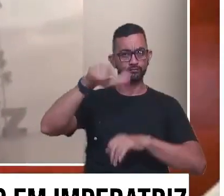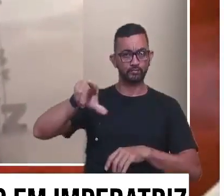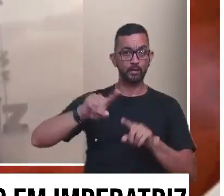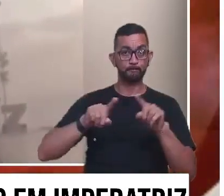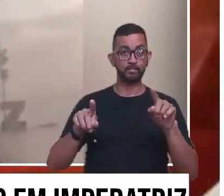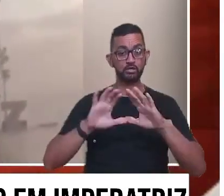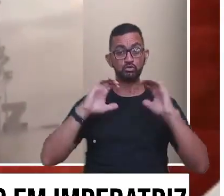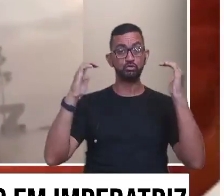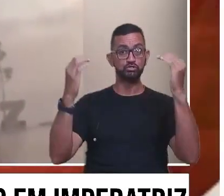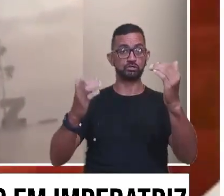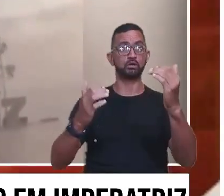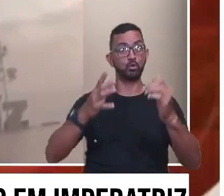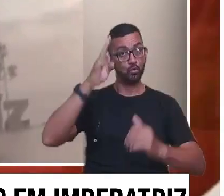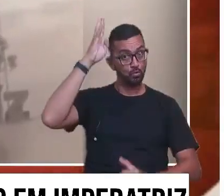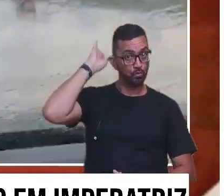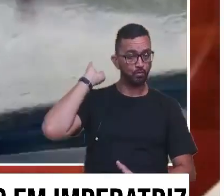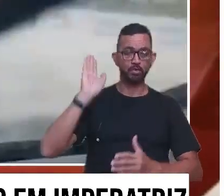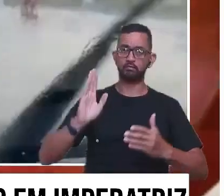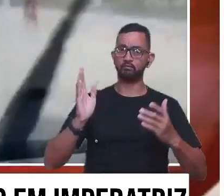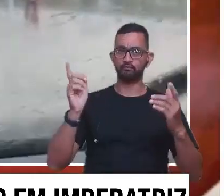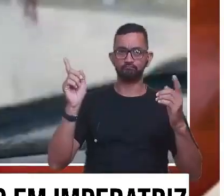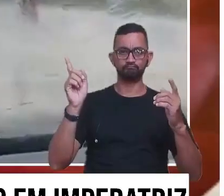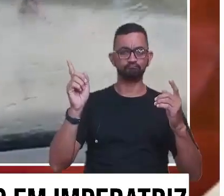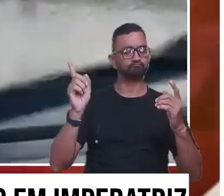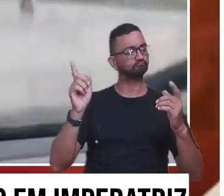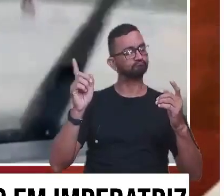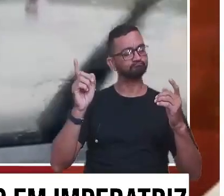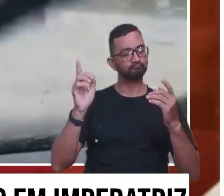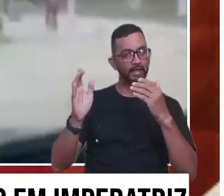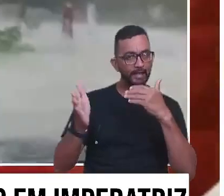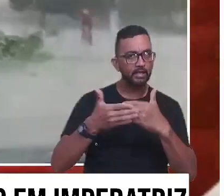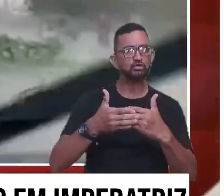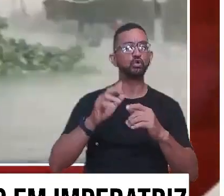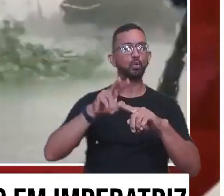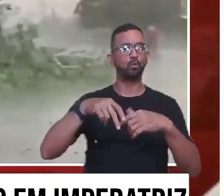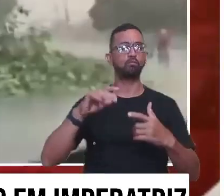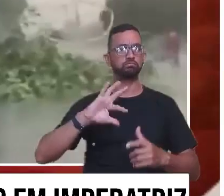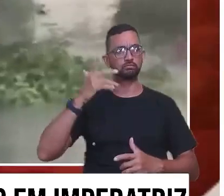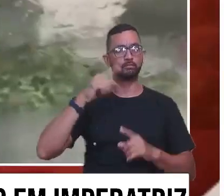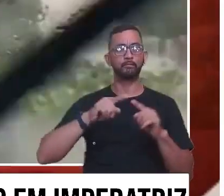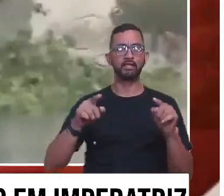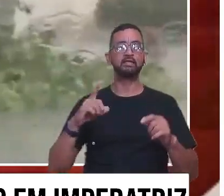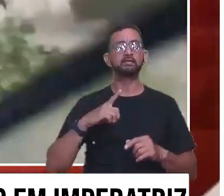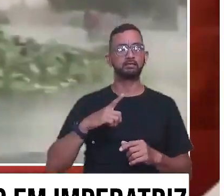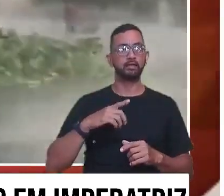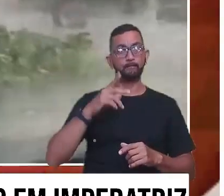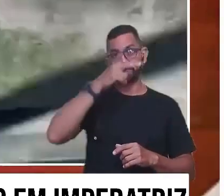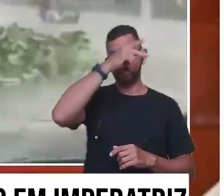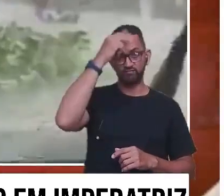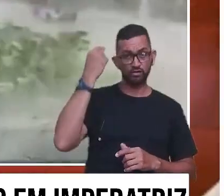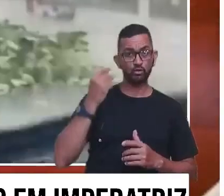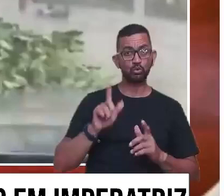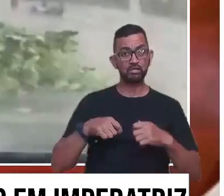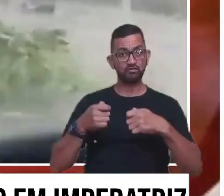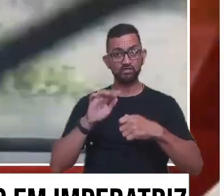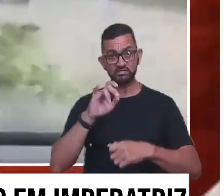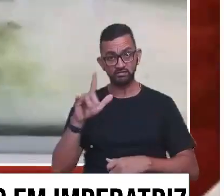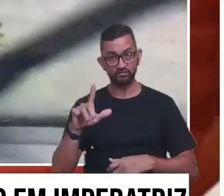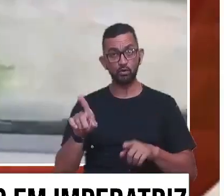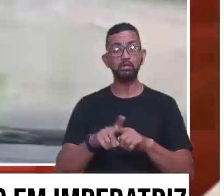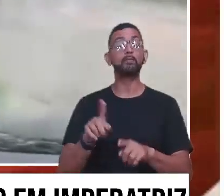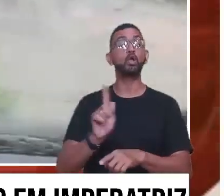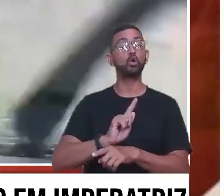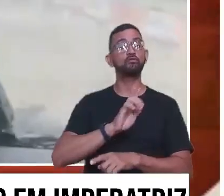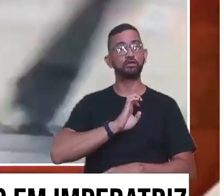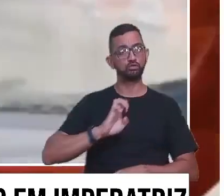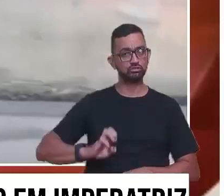vai refazer. No caso do estádio, os bombeiros interditaram o estádio, obviamente, por causa dessas condições. E aí, tanto a Prefeitura, a Defesa Civil